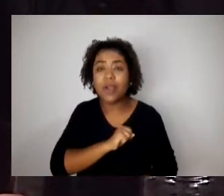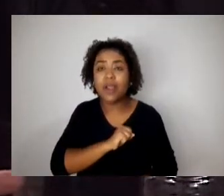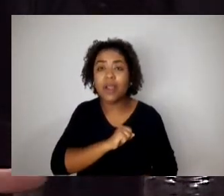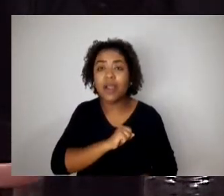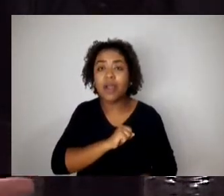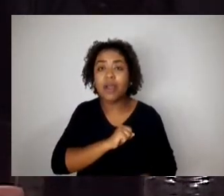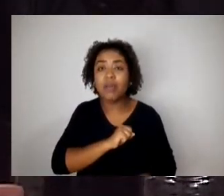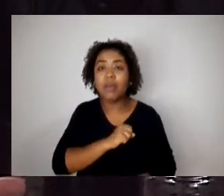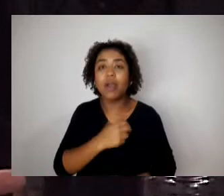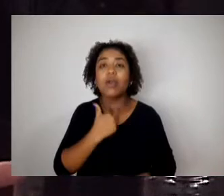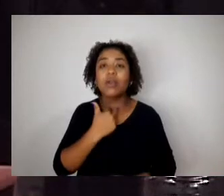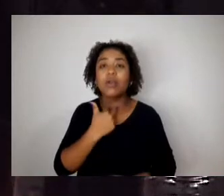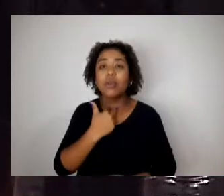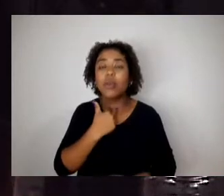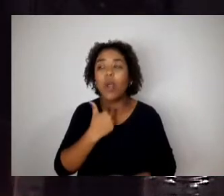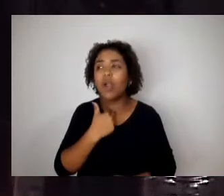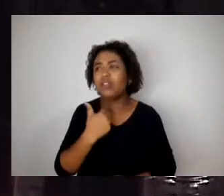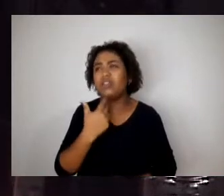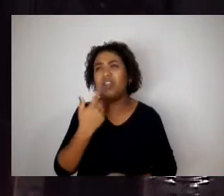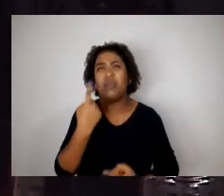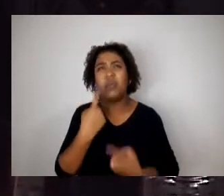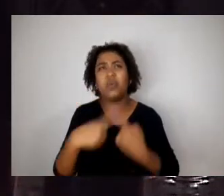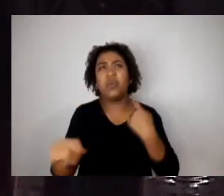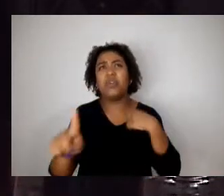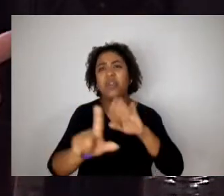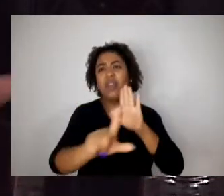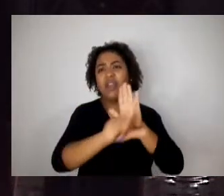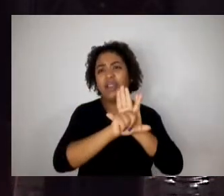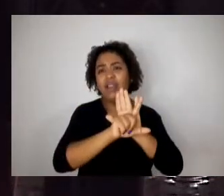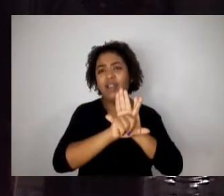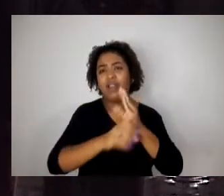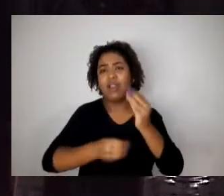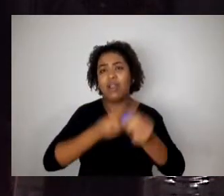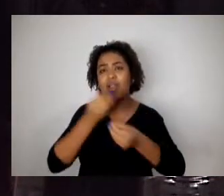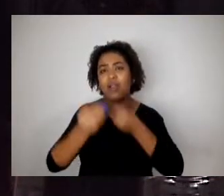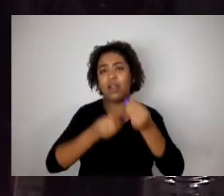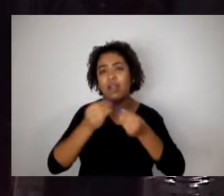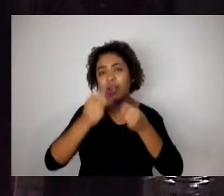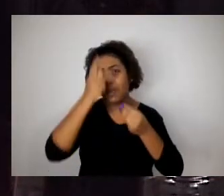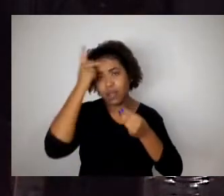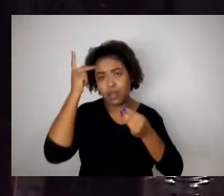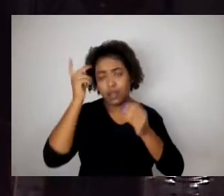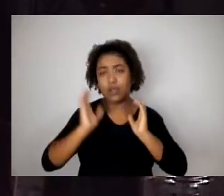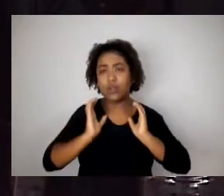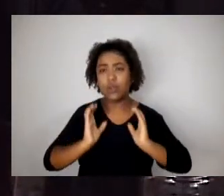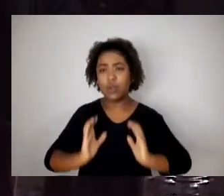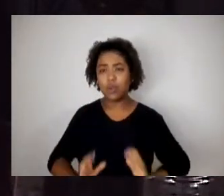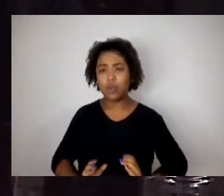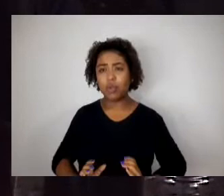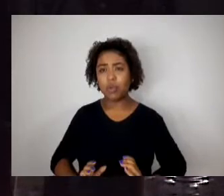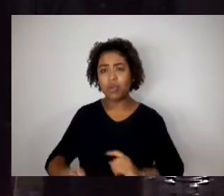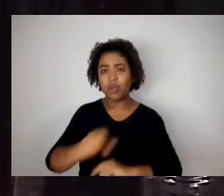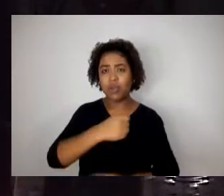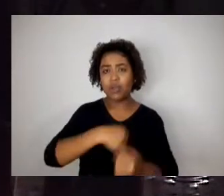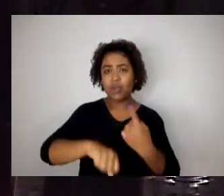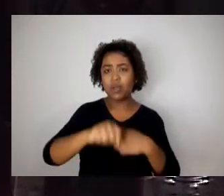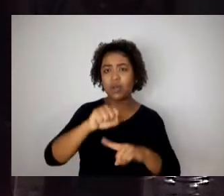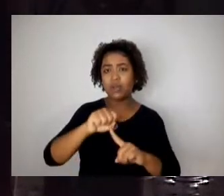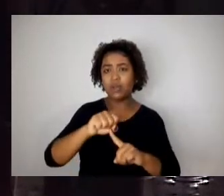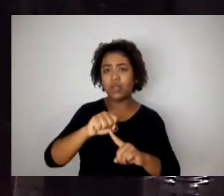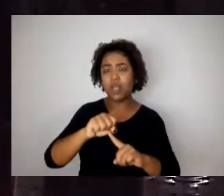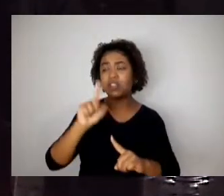Querem dizer que a maneira com que as pessoas se comportam socialmente tem que ser de uma única forma.